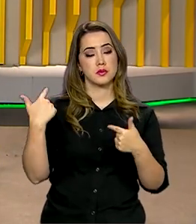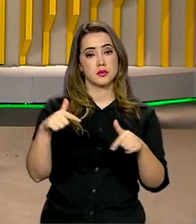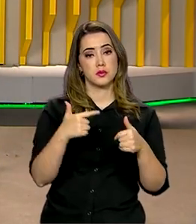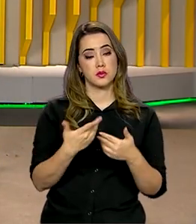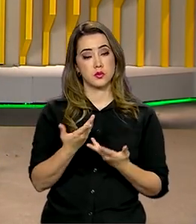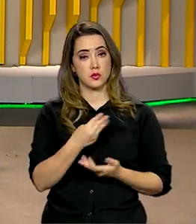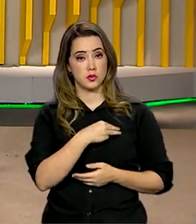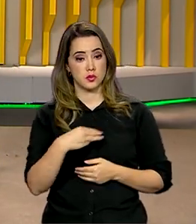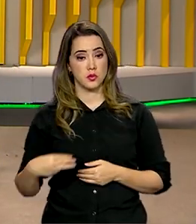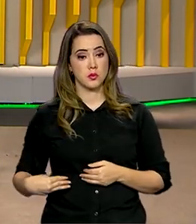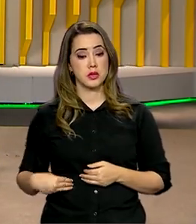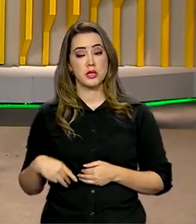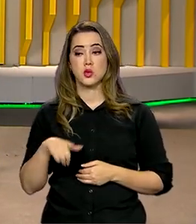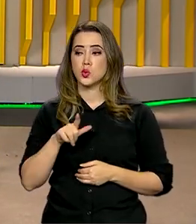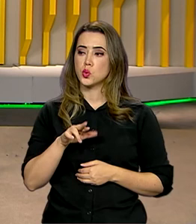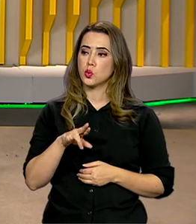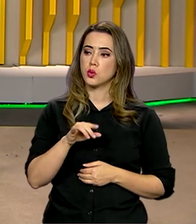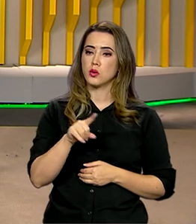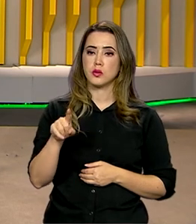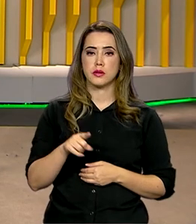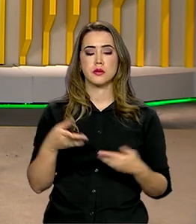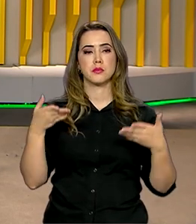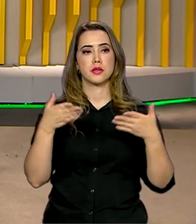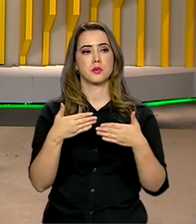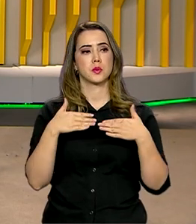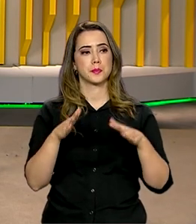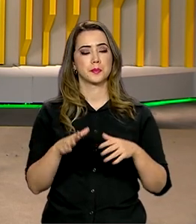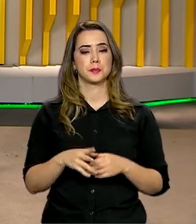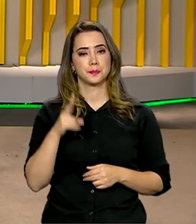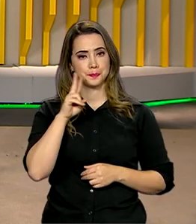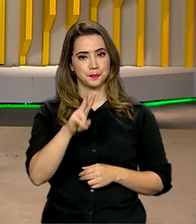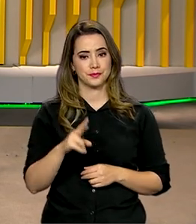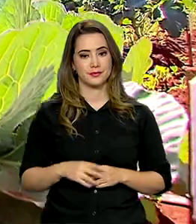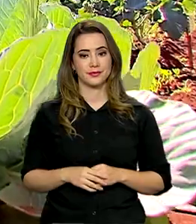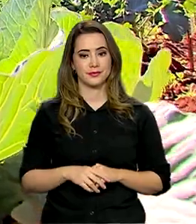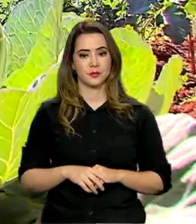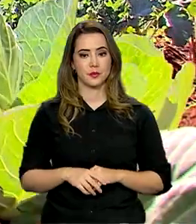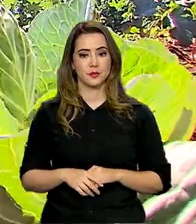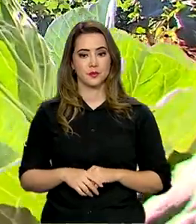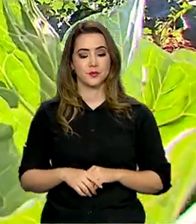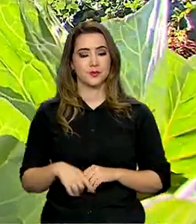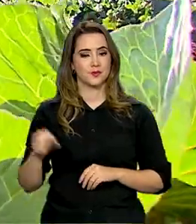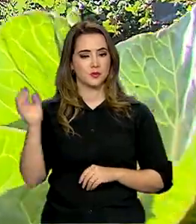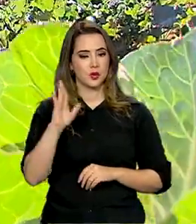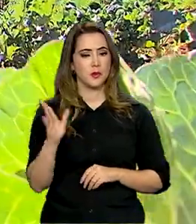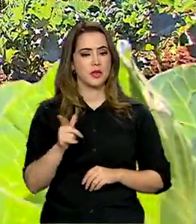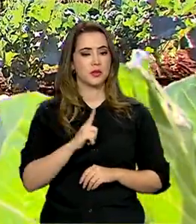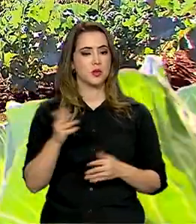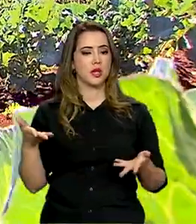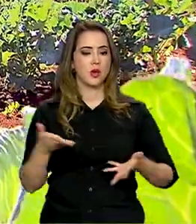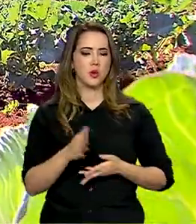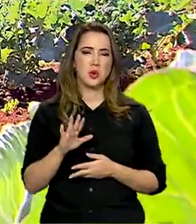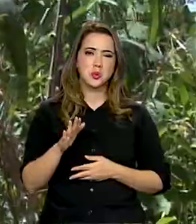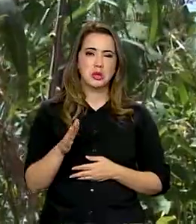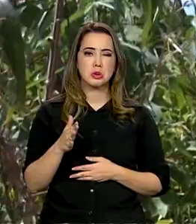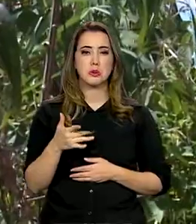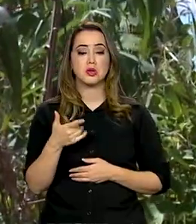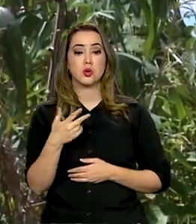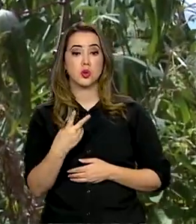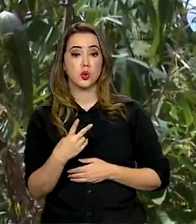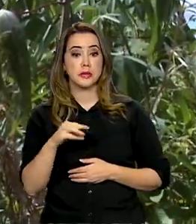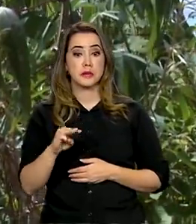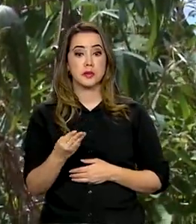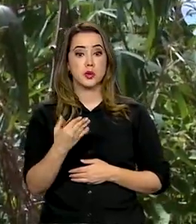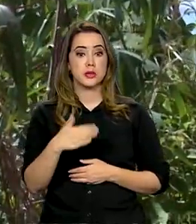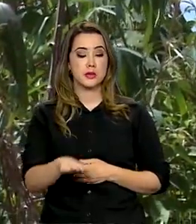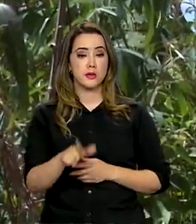O ministro Luiz Marinho participou da abertura do evento. Veja aí. O Brasil tem hoje cerca de 2 milhões e